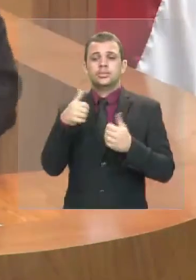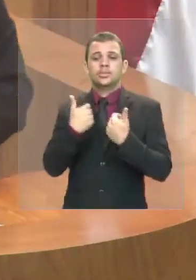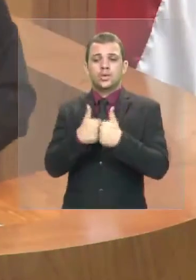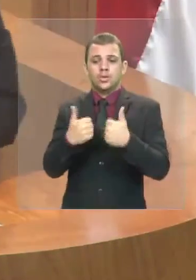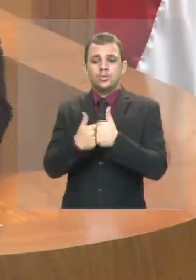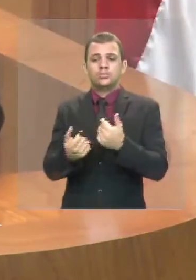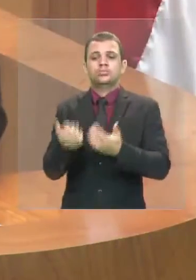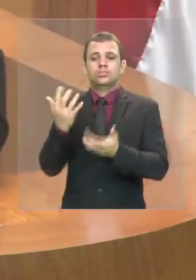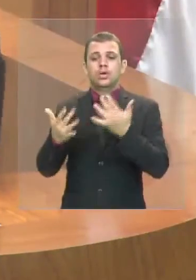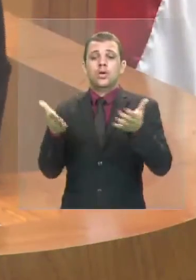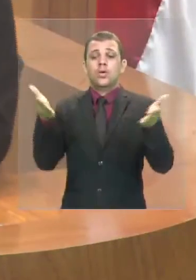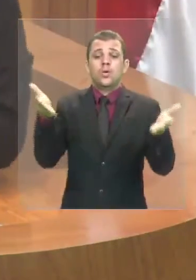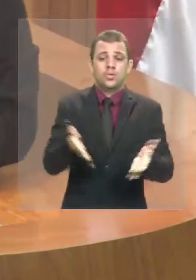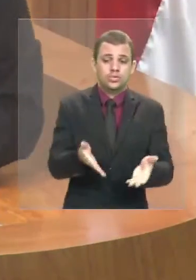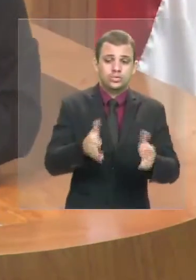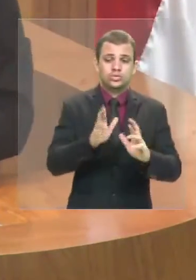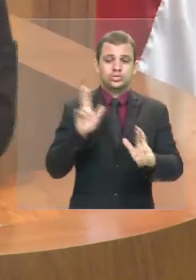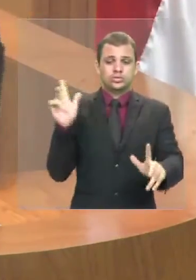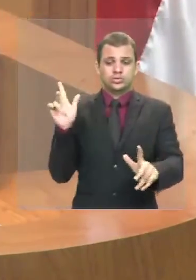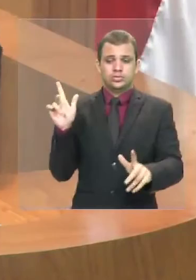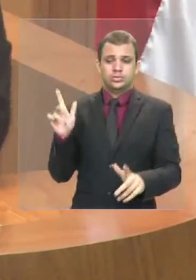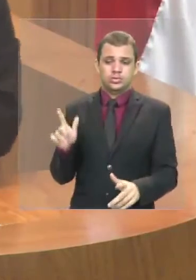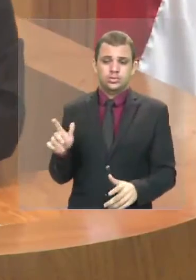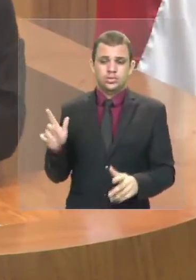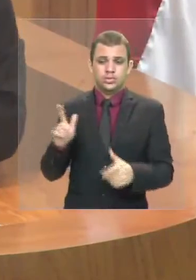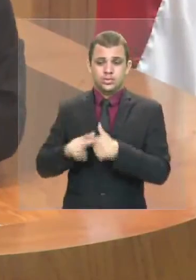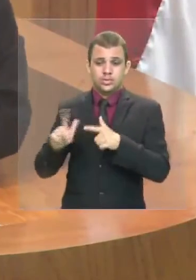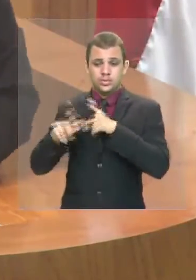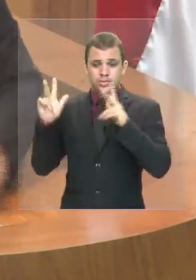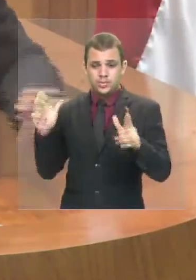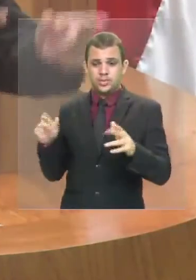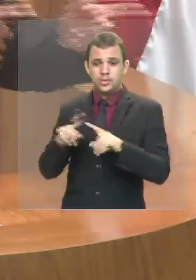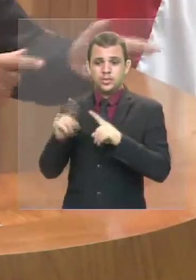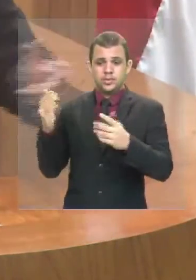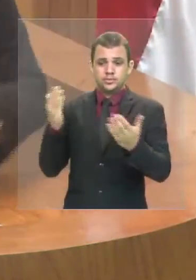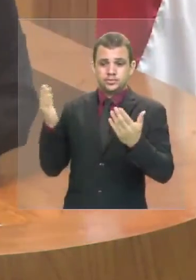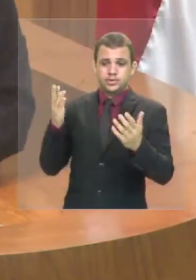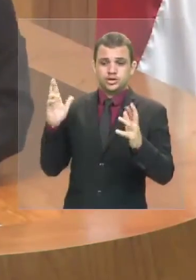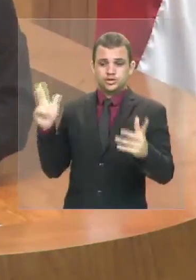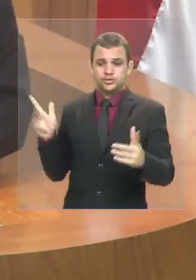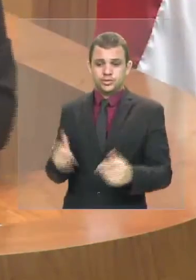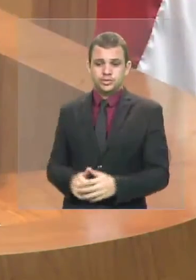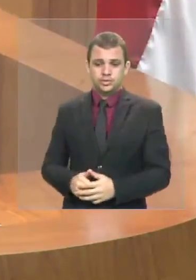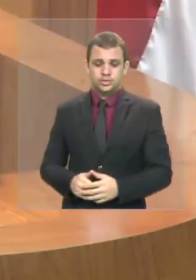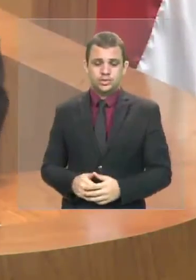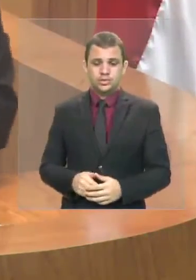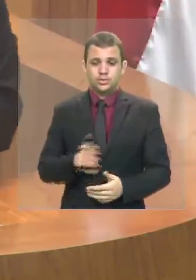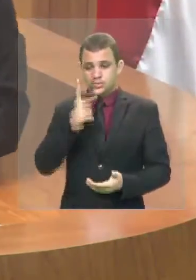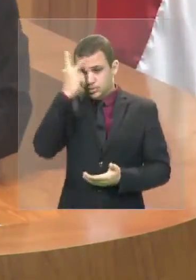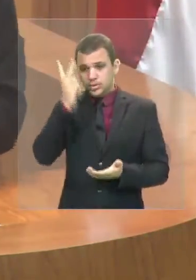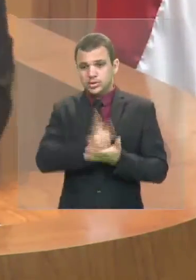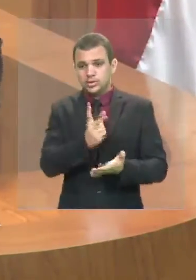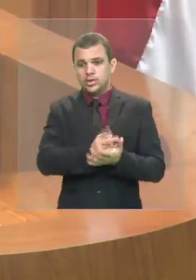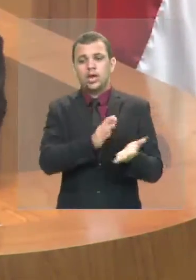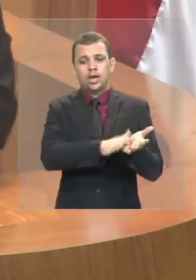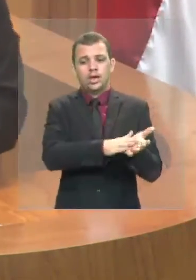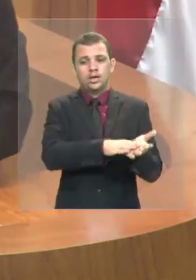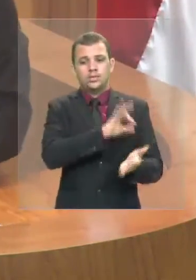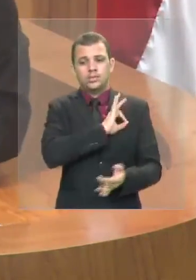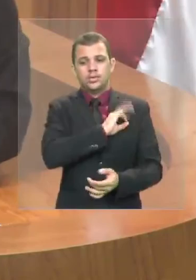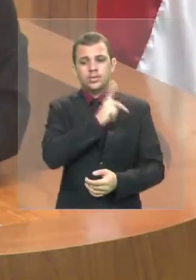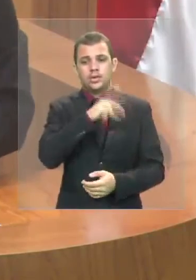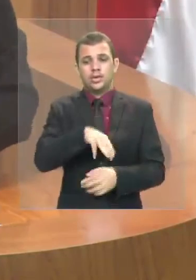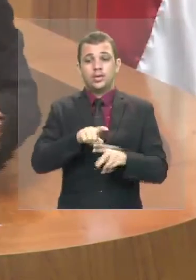incendiado. Hoje é totalmente diferente, é dois pesos, duas medidas. Todo mundo elogia a Polícia Militar, na hora de votar a favor da Polícia Militar todo mundo vota